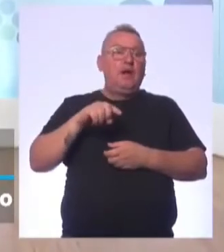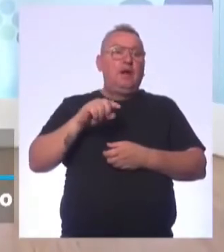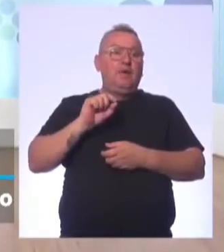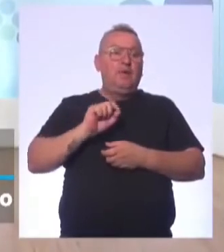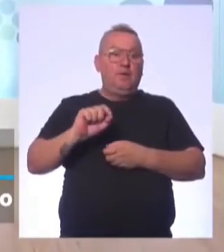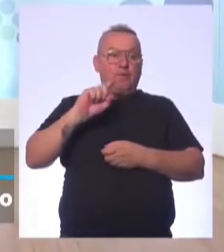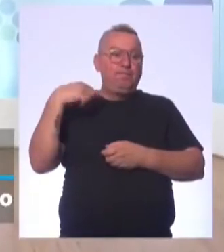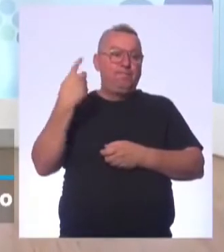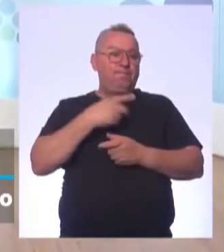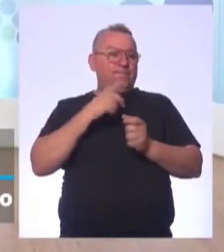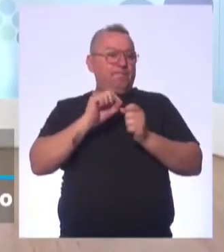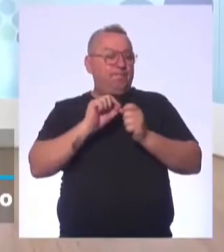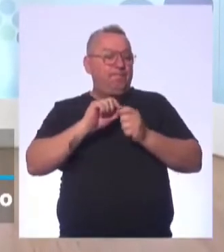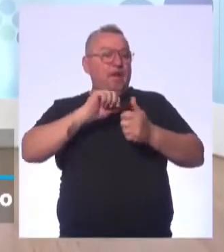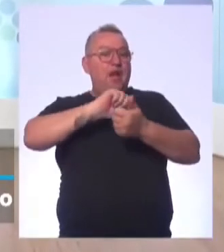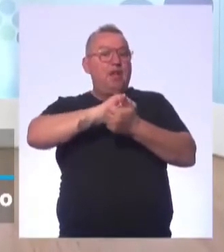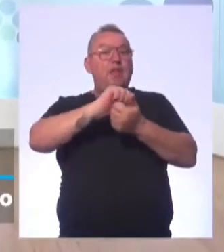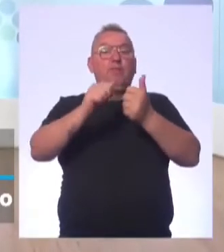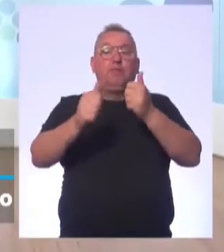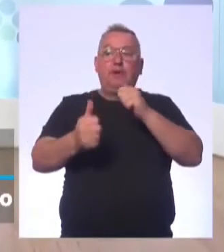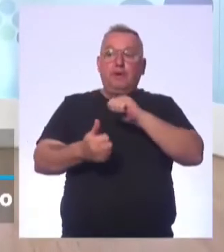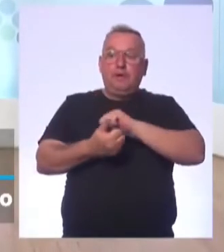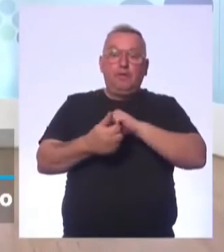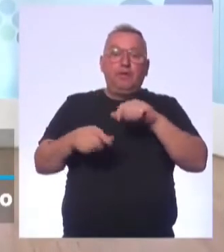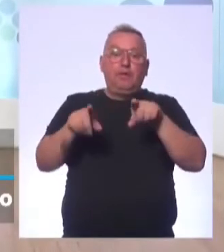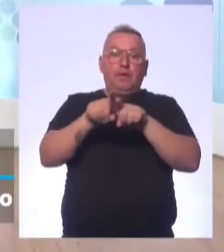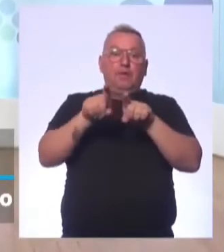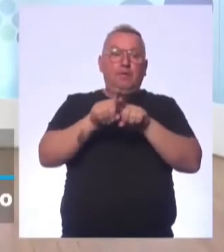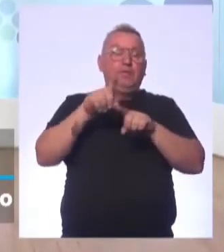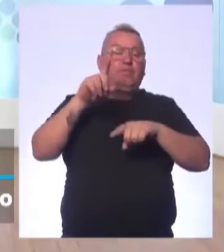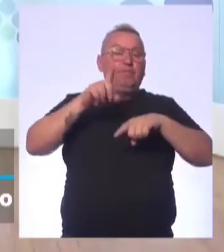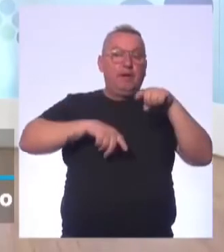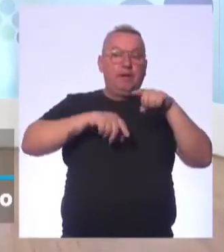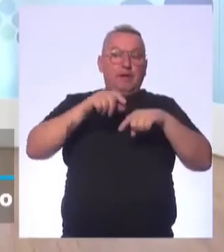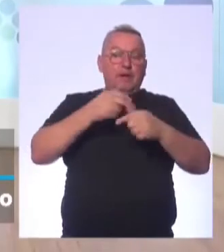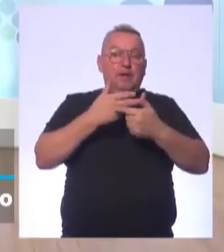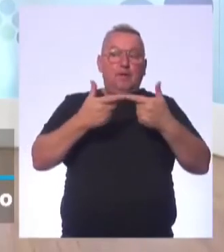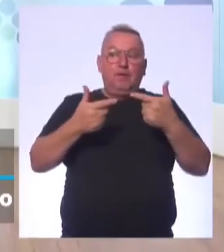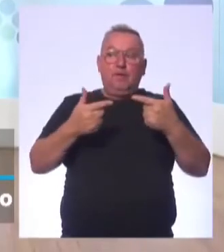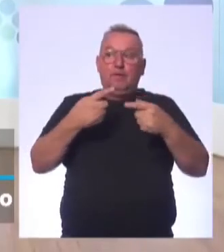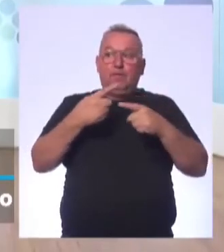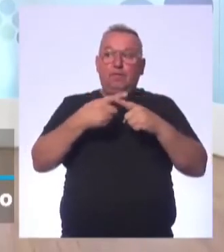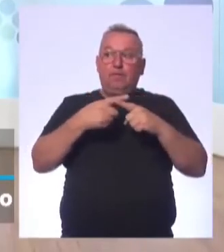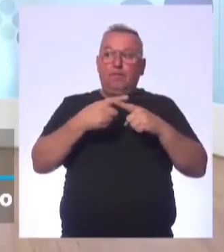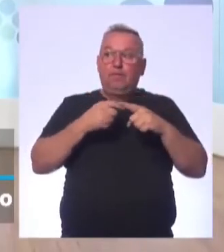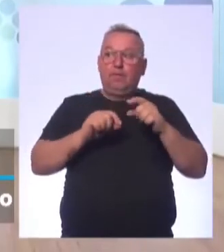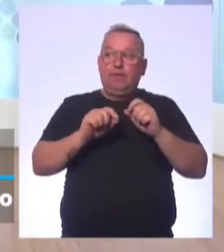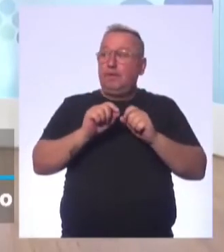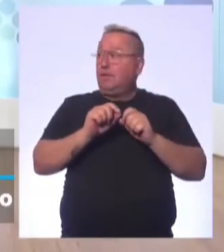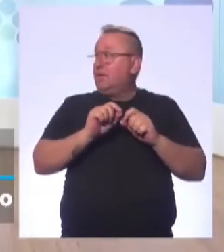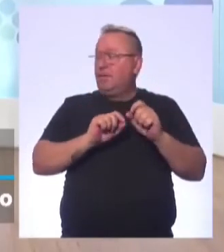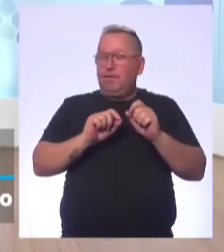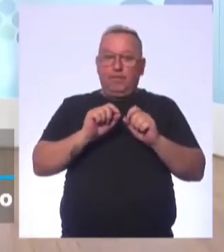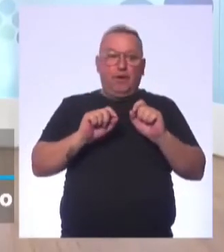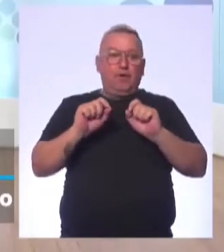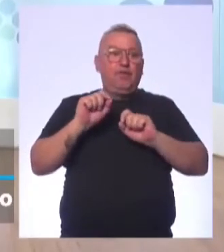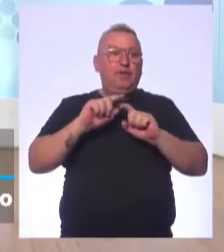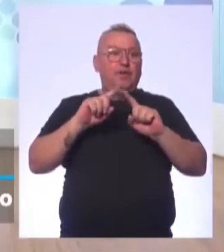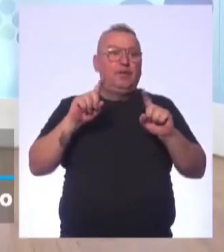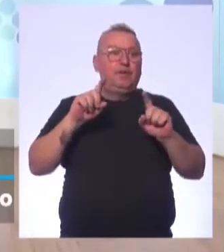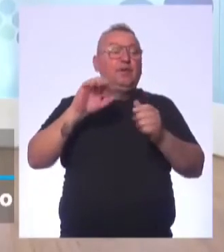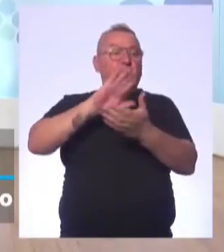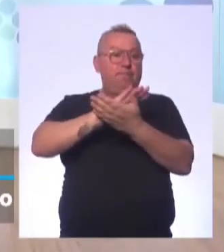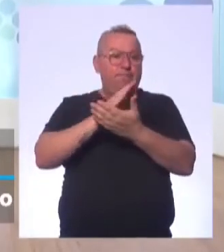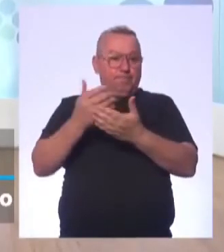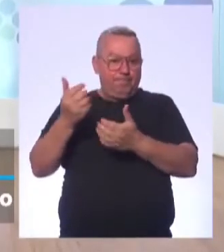da gente fazer as adaptações, inclusive de materiais. Isso. Porque essa questão, ela é importante mesmo, né? Tem